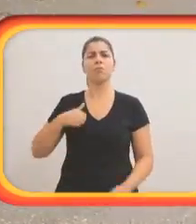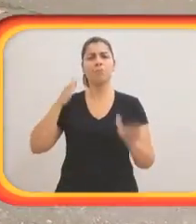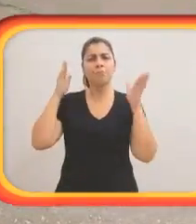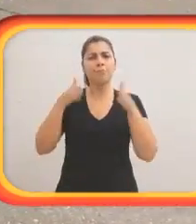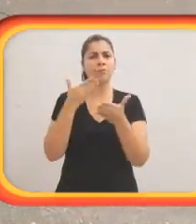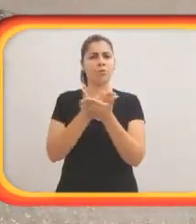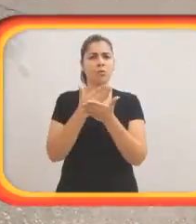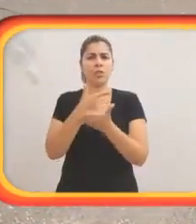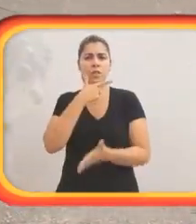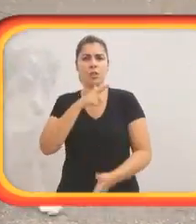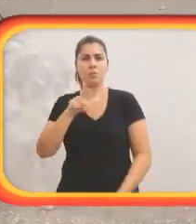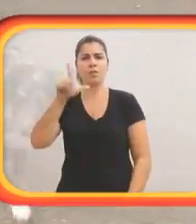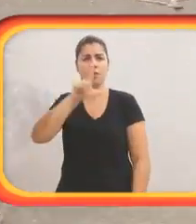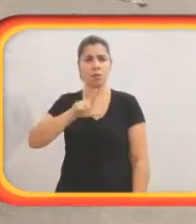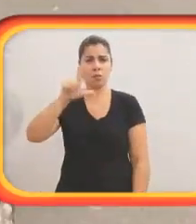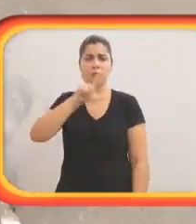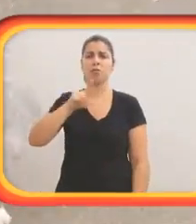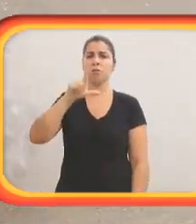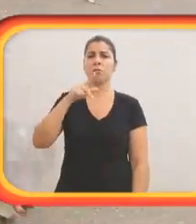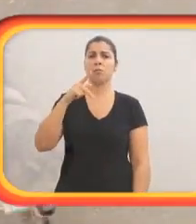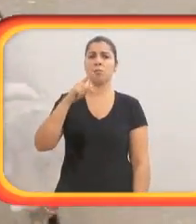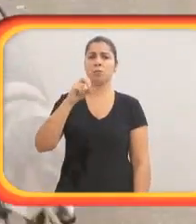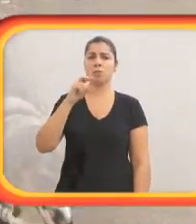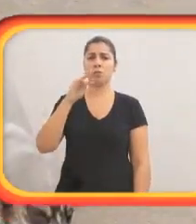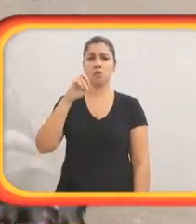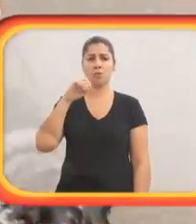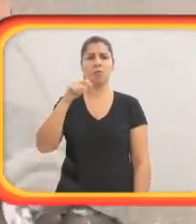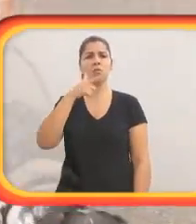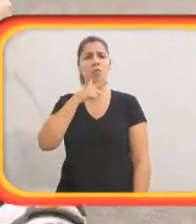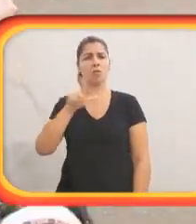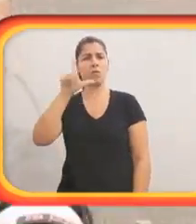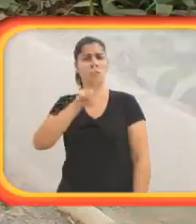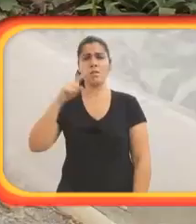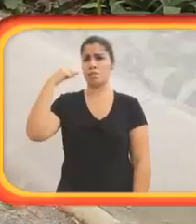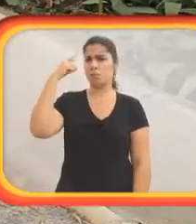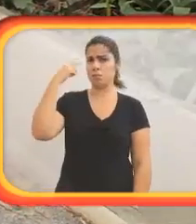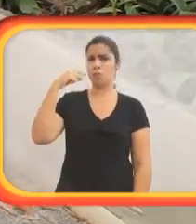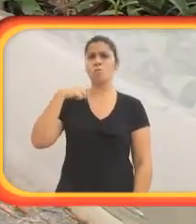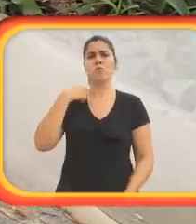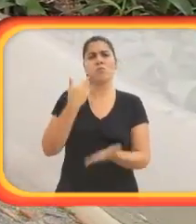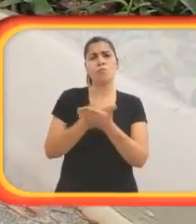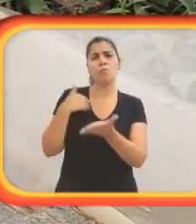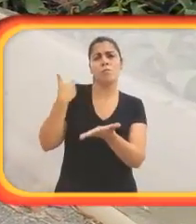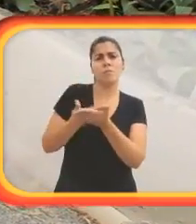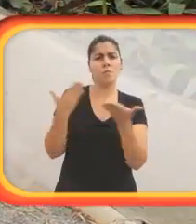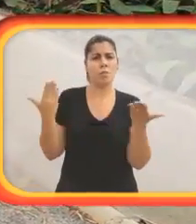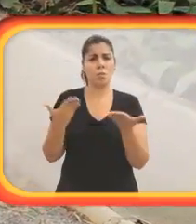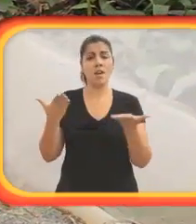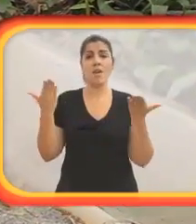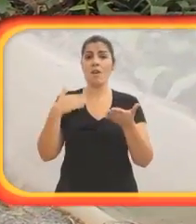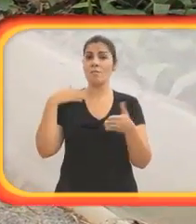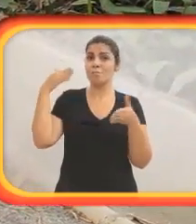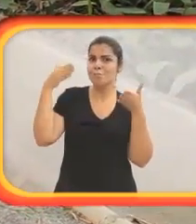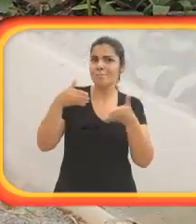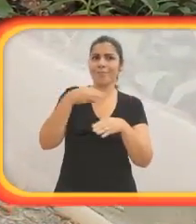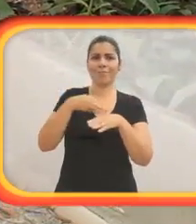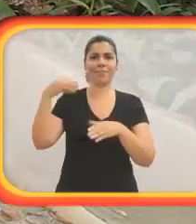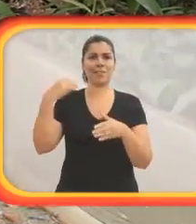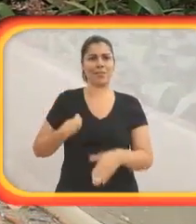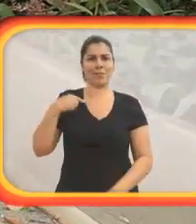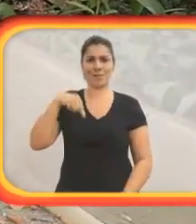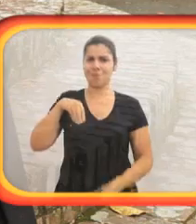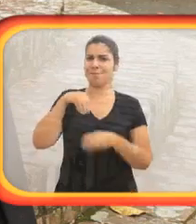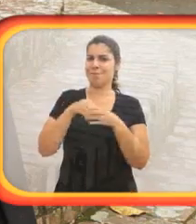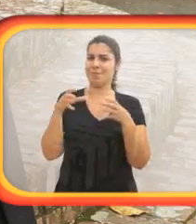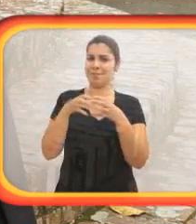regular. Eu decidi estudar língua e literatura portuguesa e língua e literatura espanhola. Estou estudando até